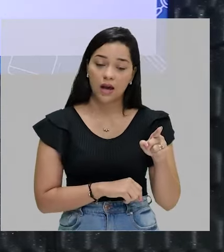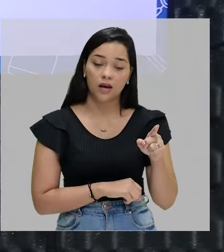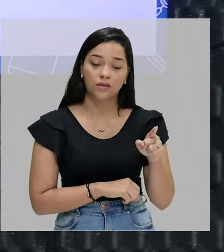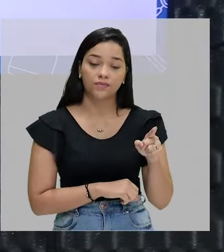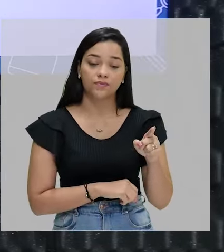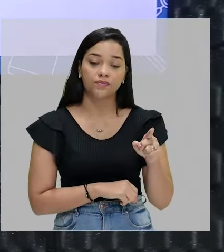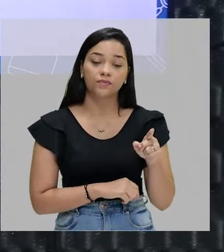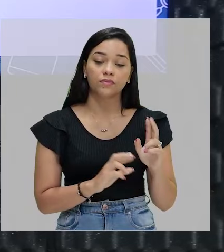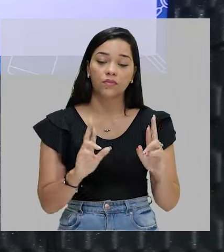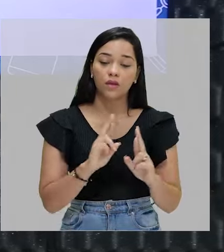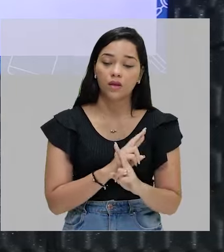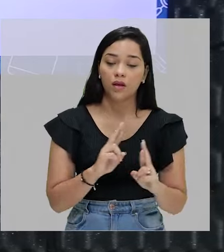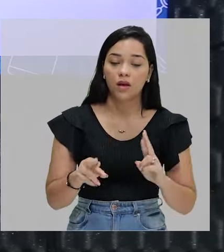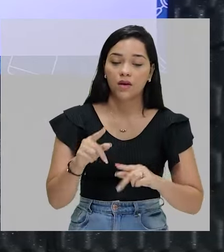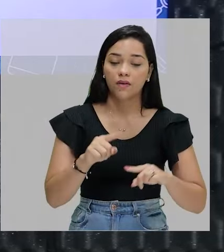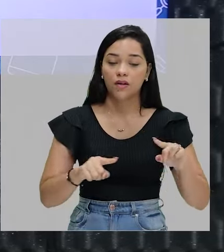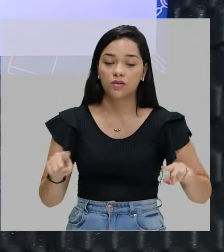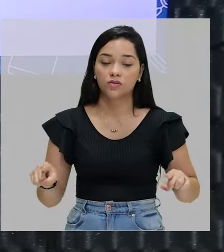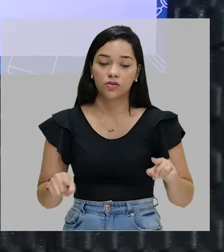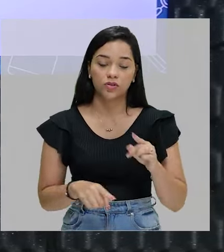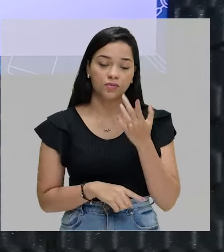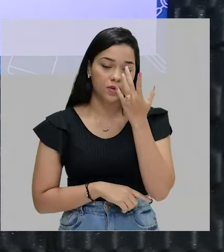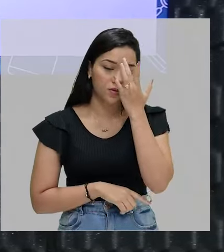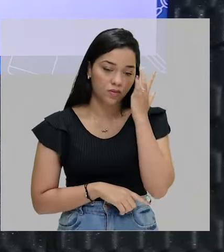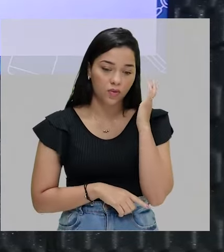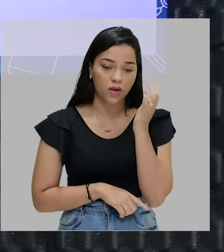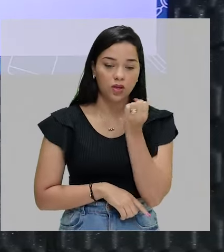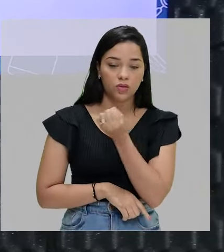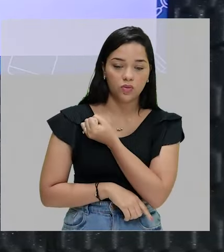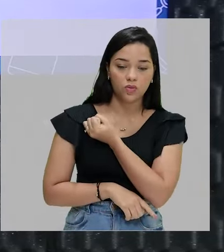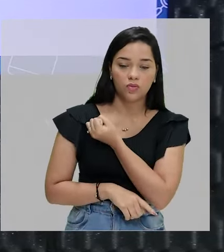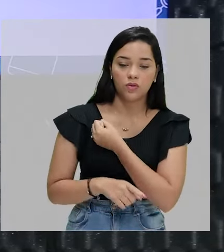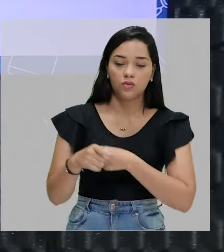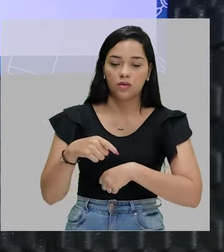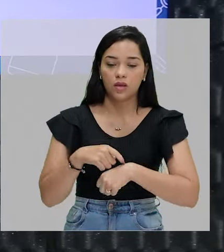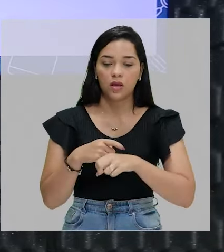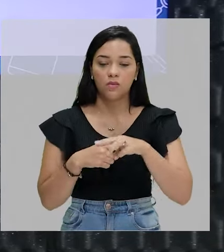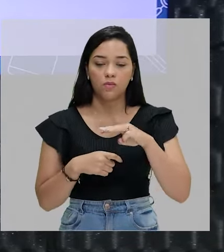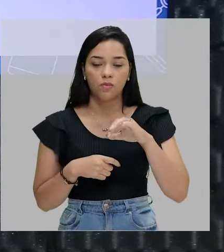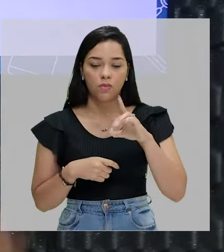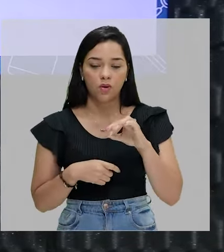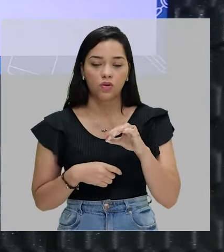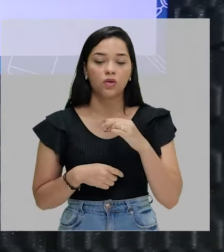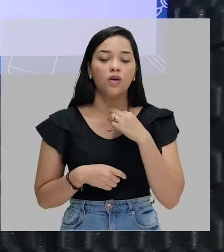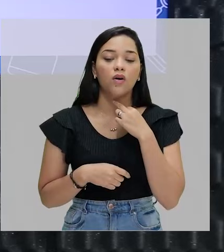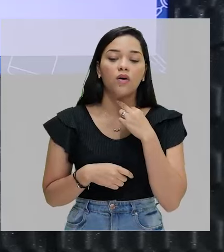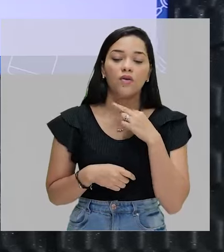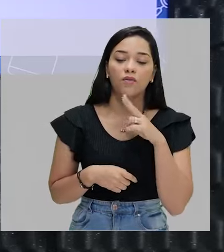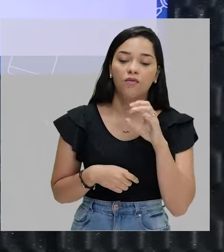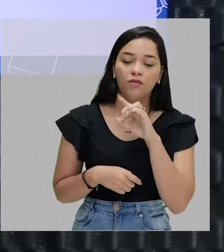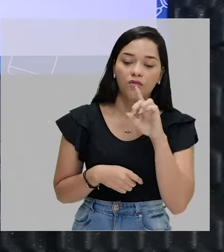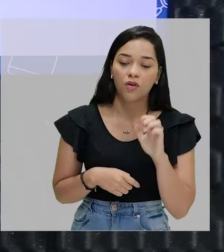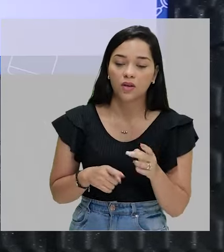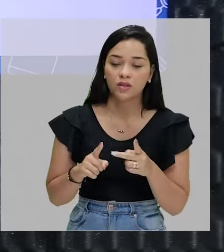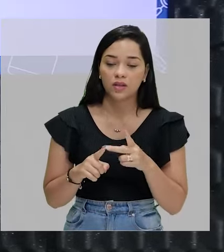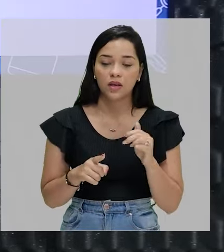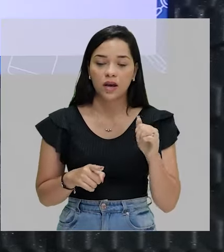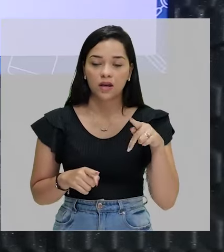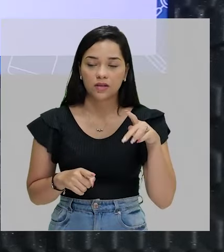conjugação é feita mediante as variações da pessoa, do número, do tempo, da modo, da voz e do aspecto.